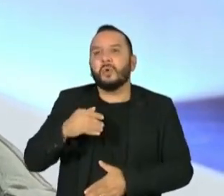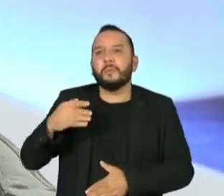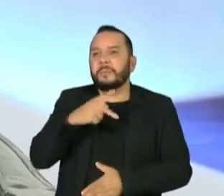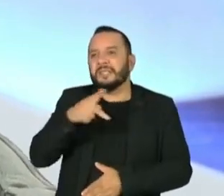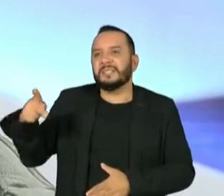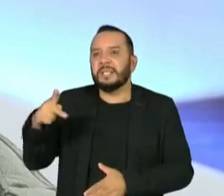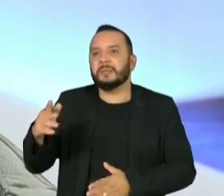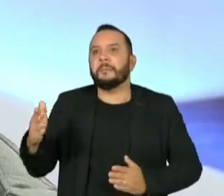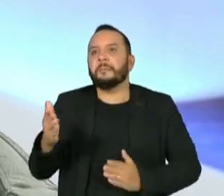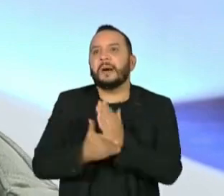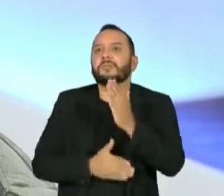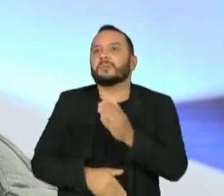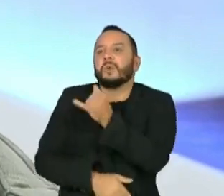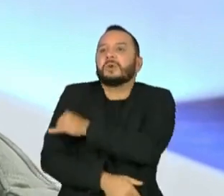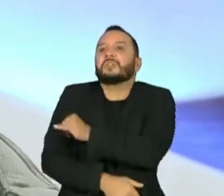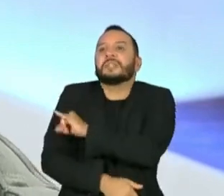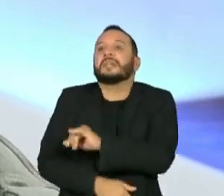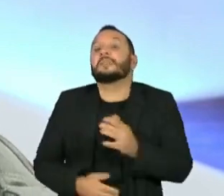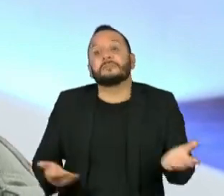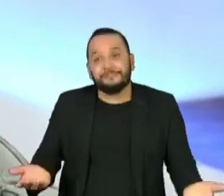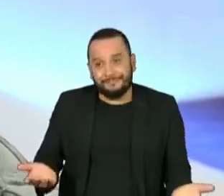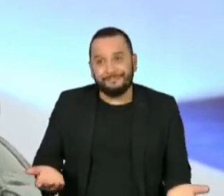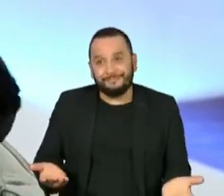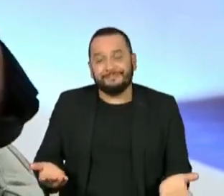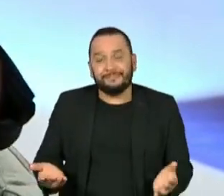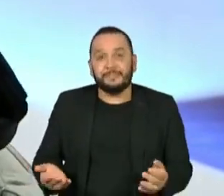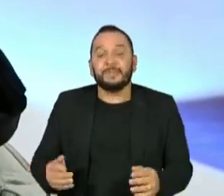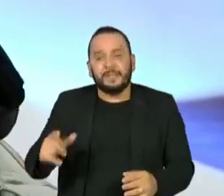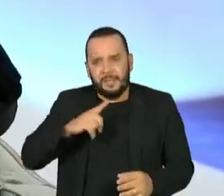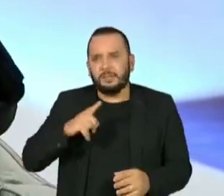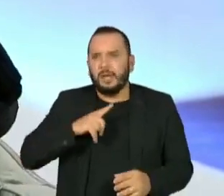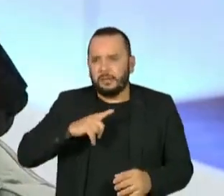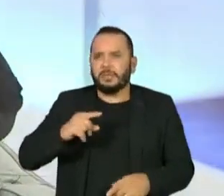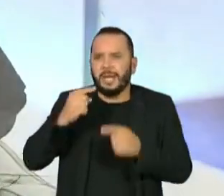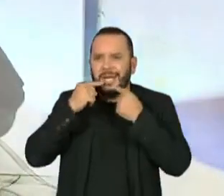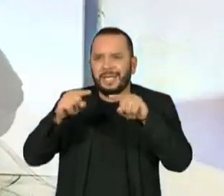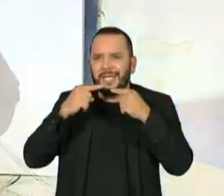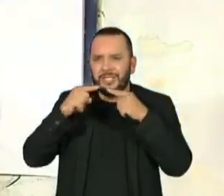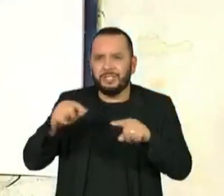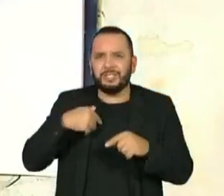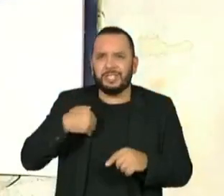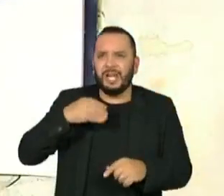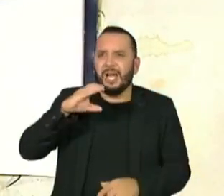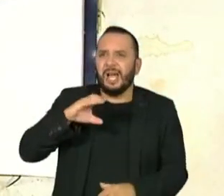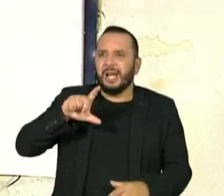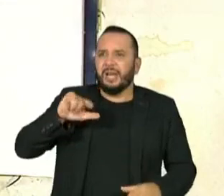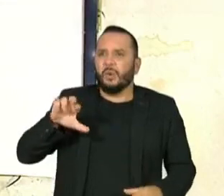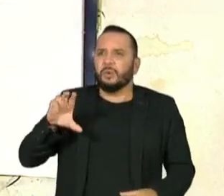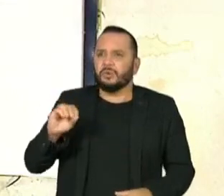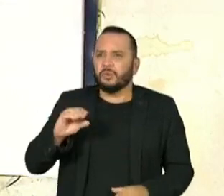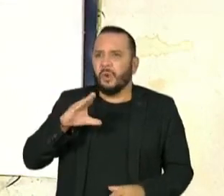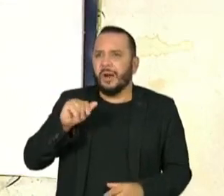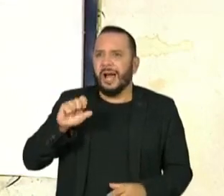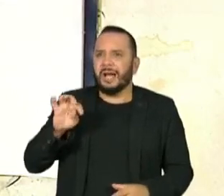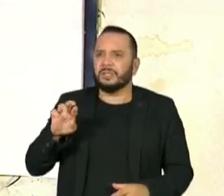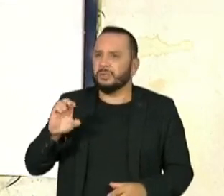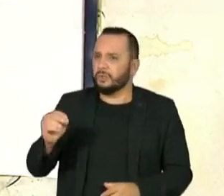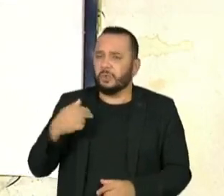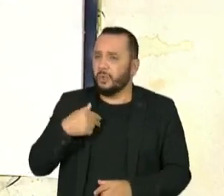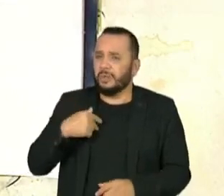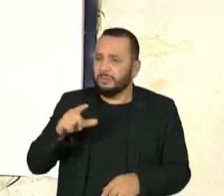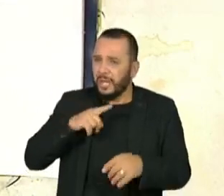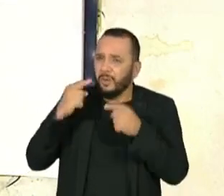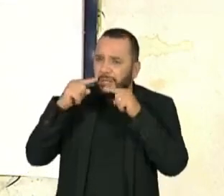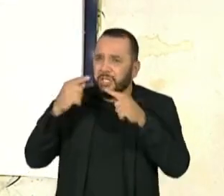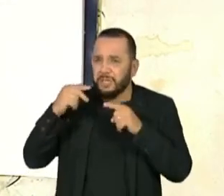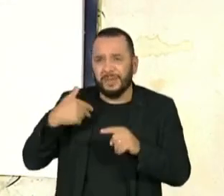política tem que ser feita com diálogo. Esse é primeiro aspecto. Eu tenho várias críticas ao governo Cláudio Castro. Tanto que eu não apoio ele. E essa